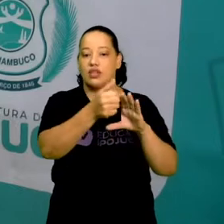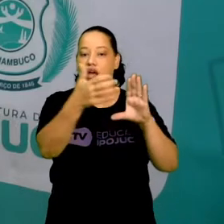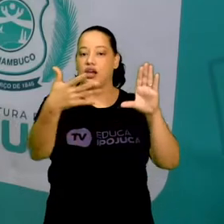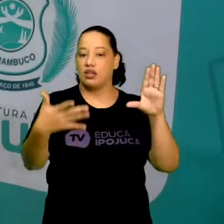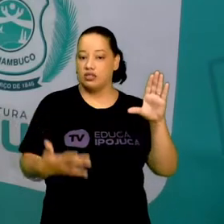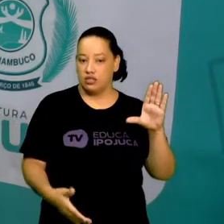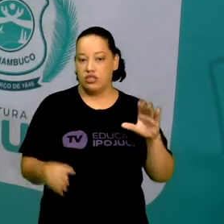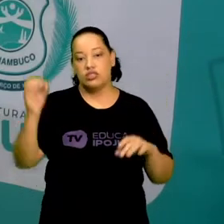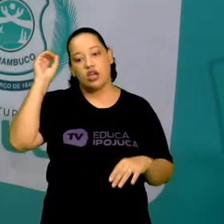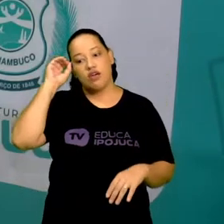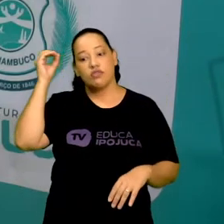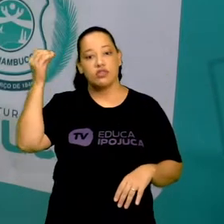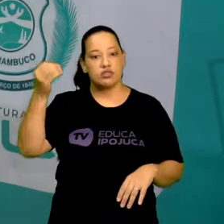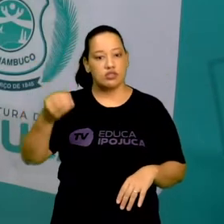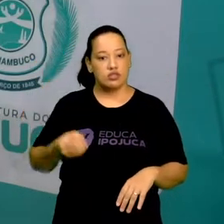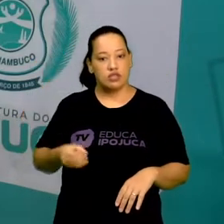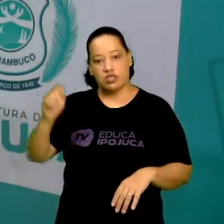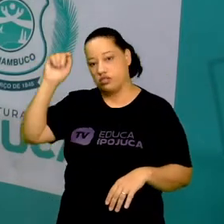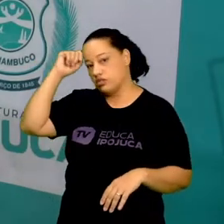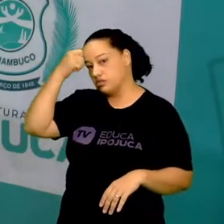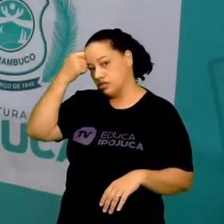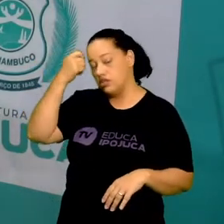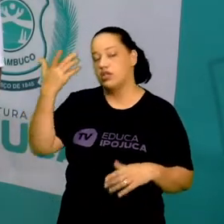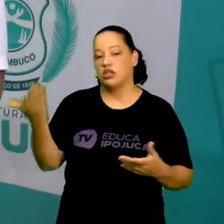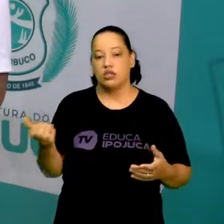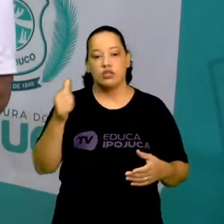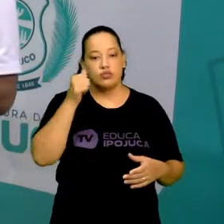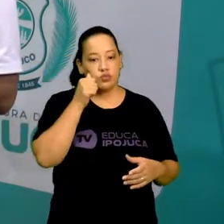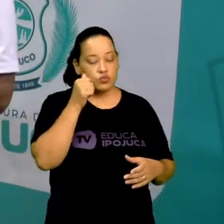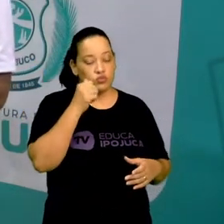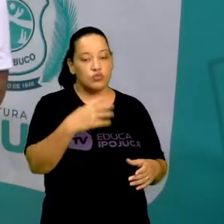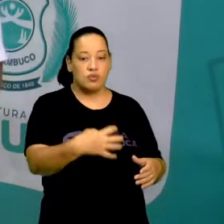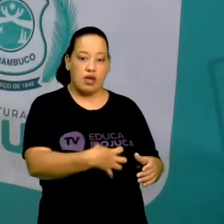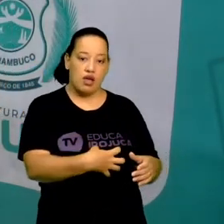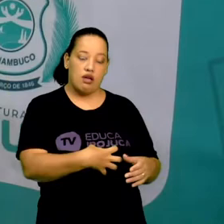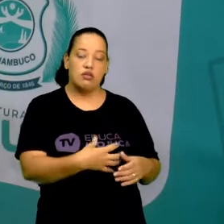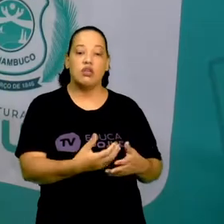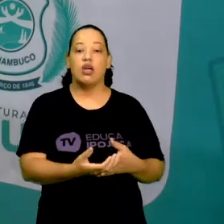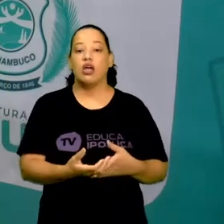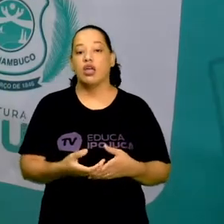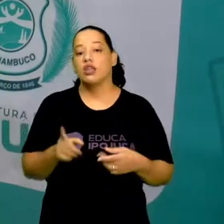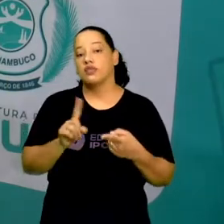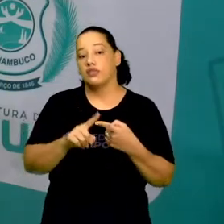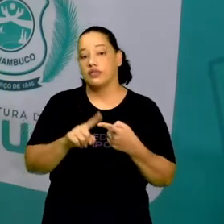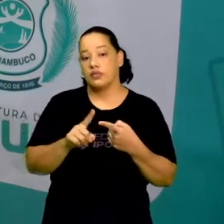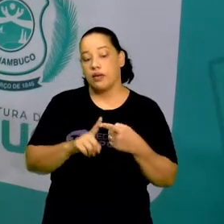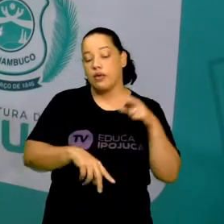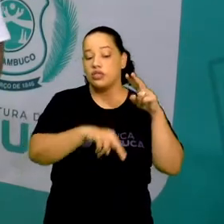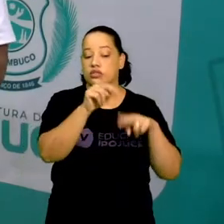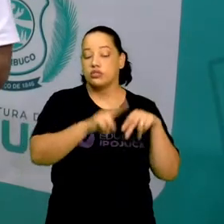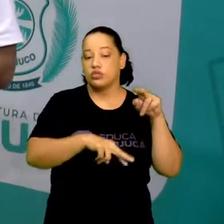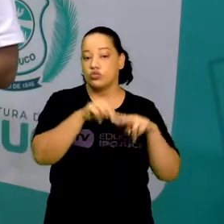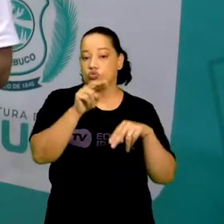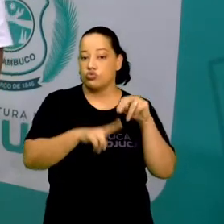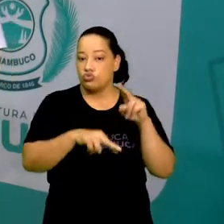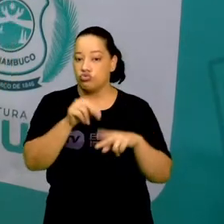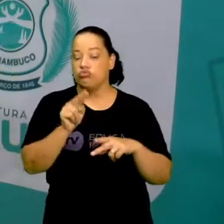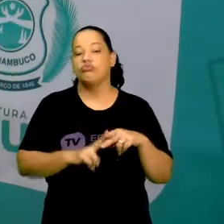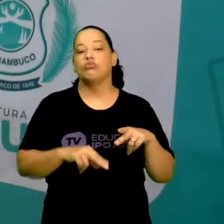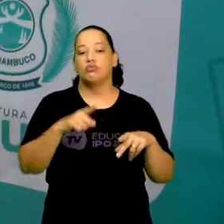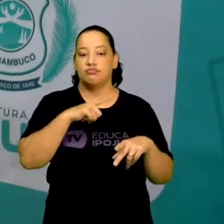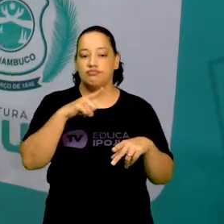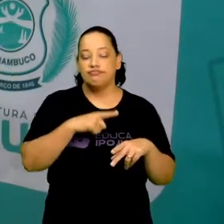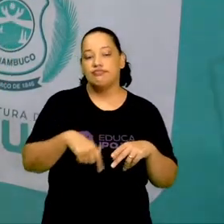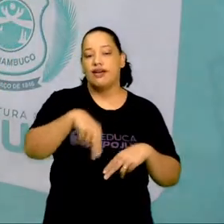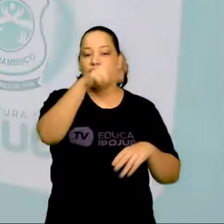afrodescendente, que são as baianas. E também o nosso São João, representado em pintura. Olha que